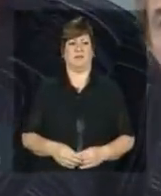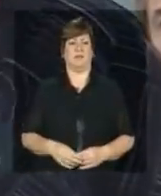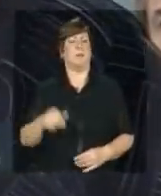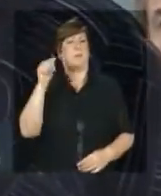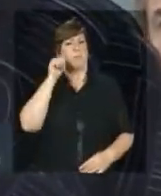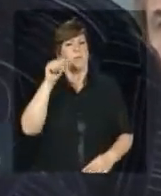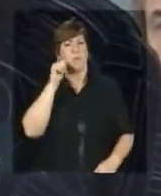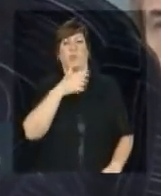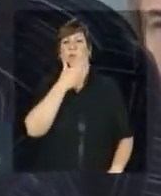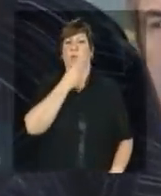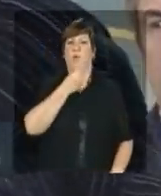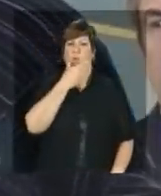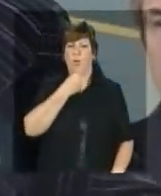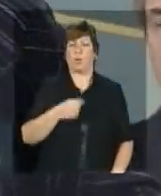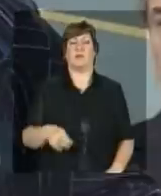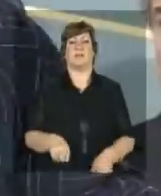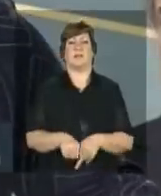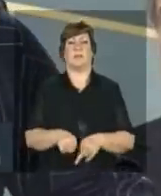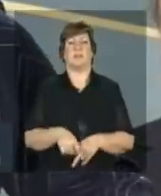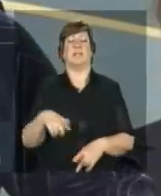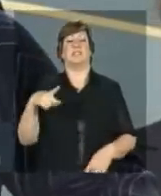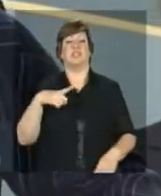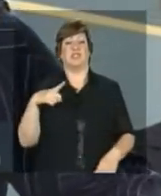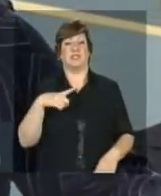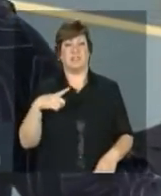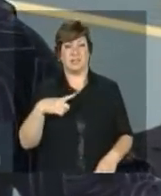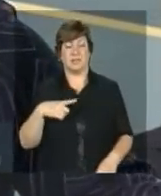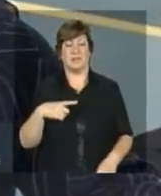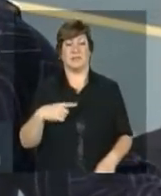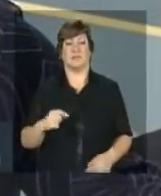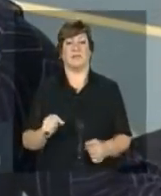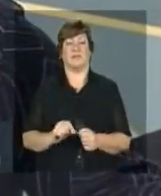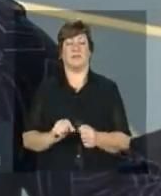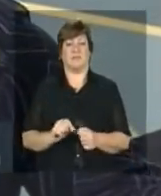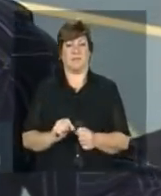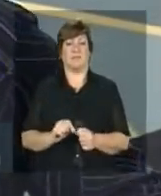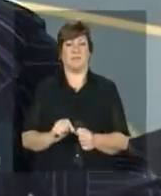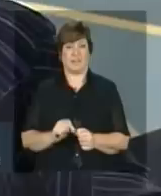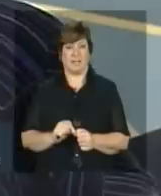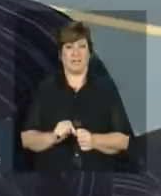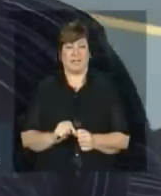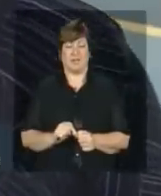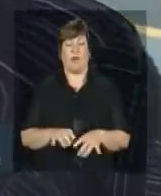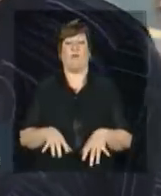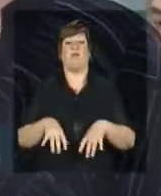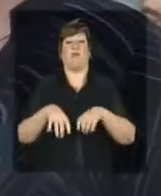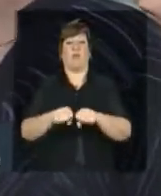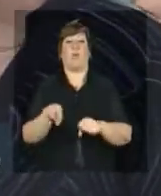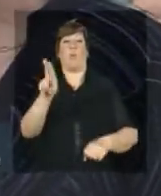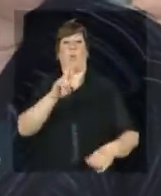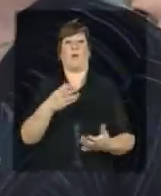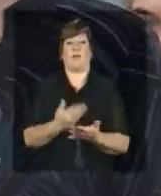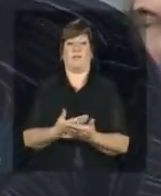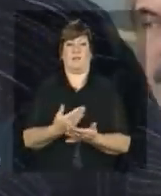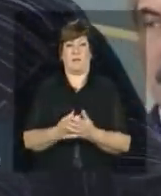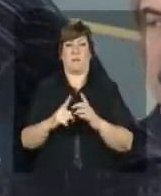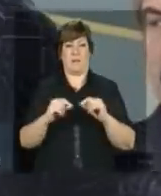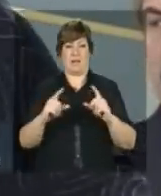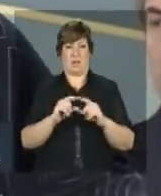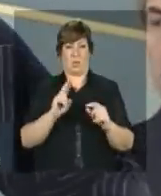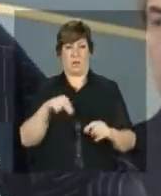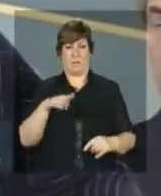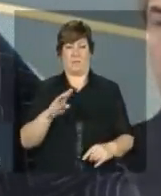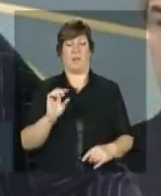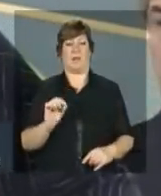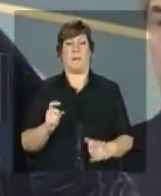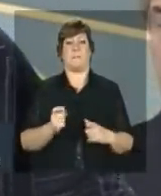mulheres e homens que tinham acabado que tinham formado na Universidade de Brasília através do ProUni